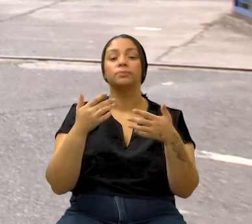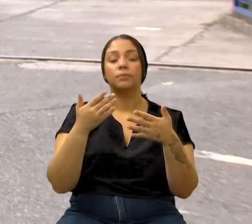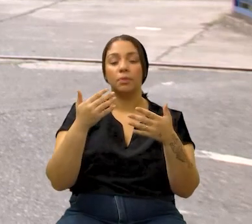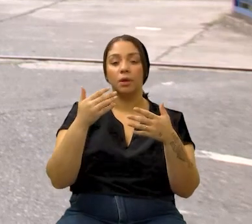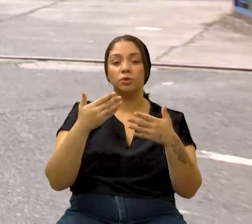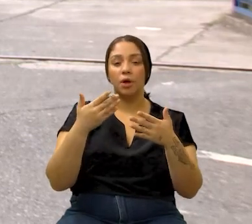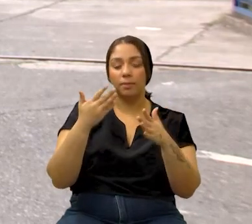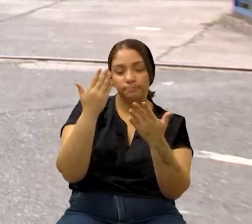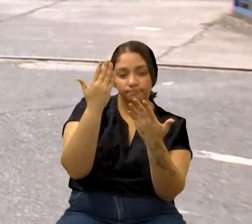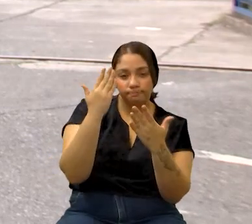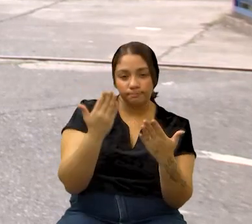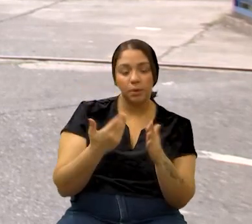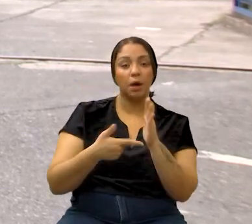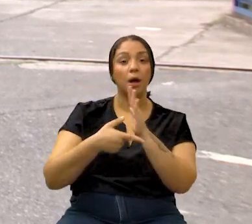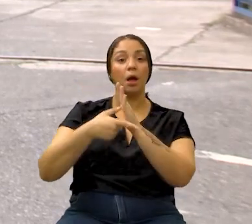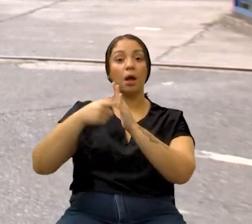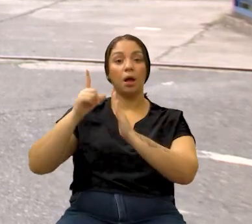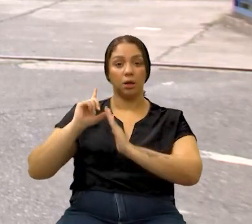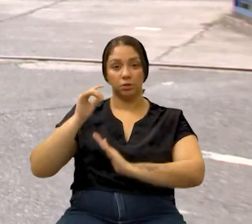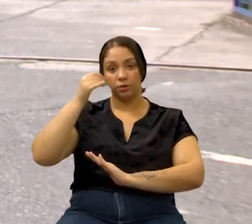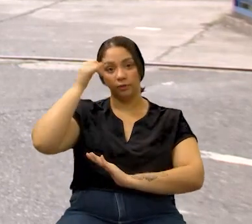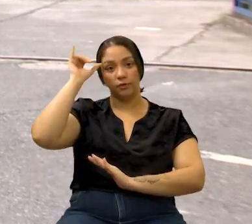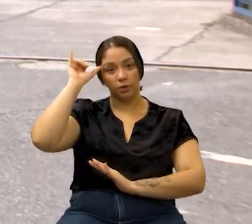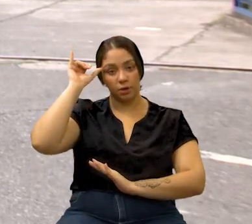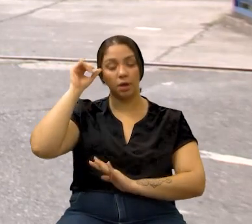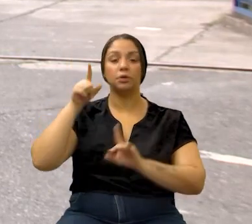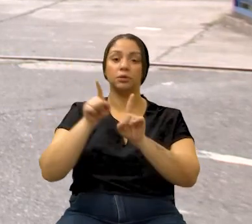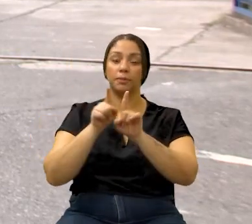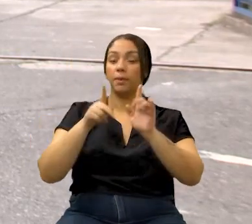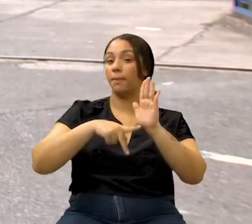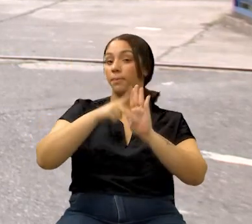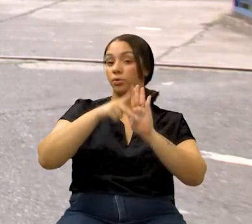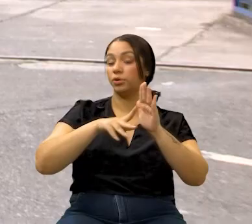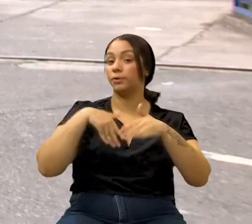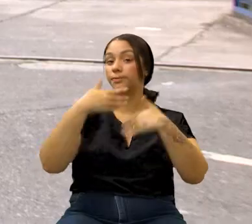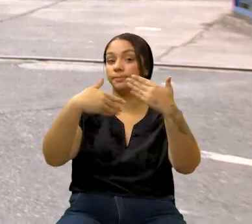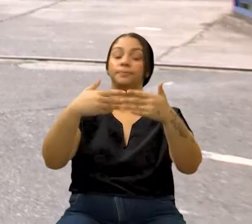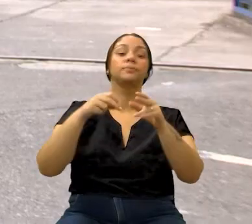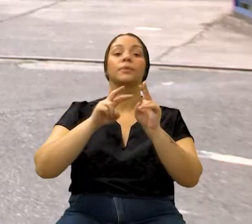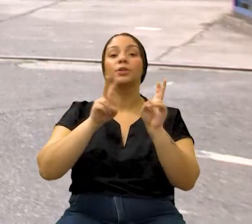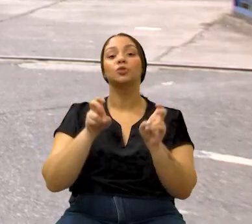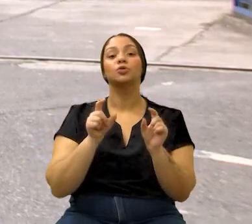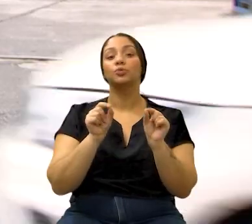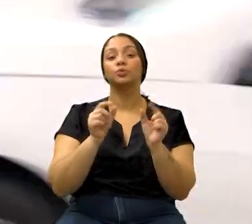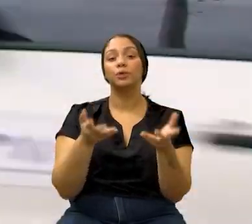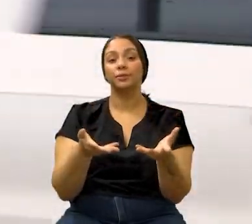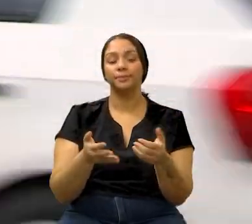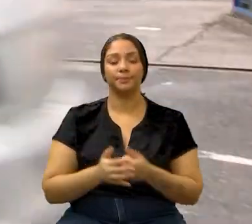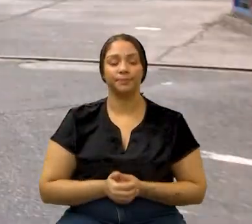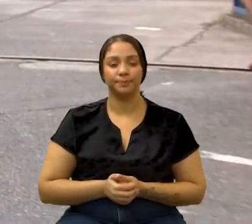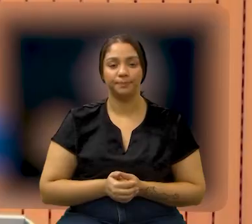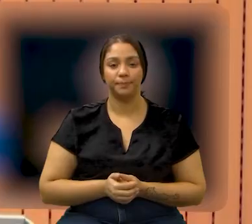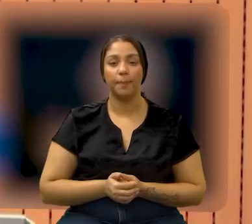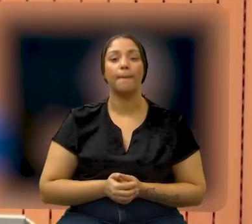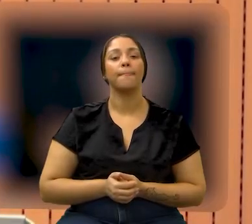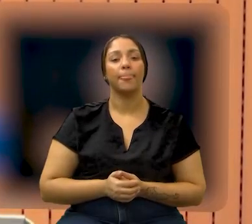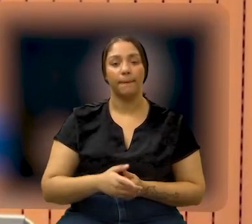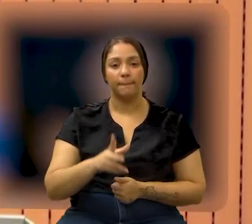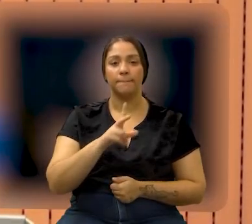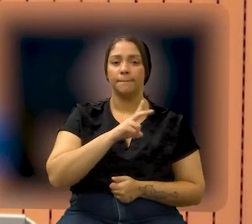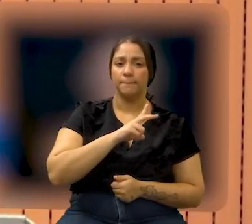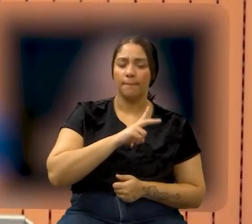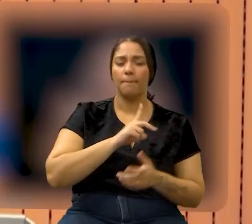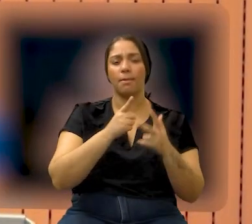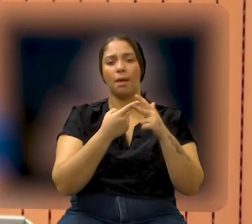exames preventivos na população e, é claro, promover projetos e programas sobre o tema. Celebrar